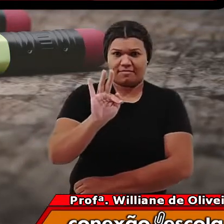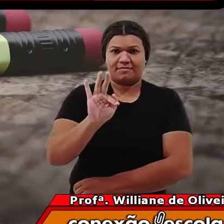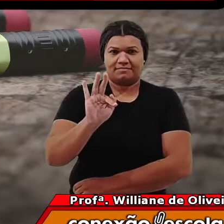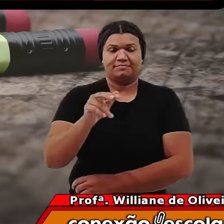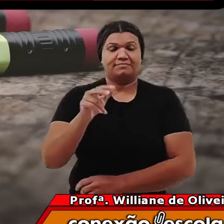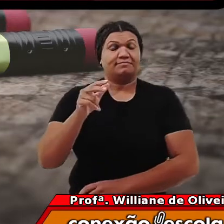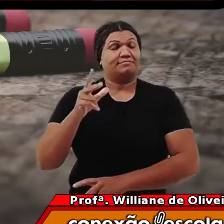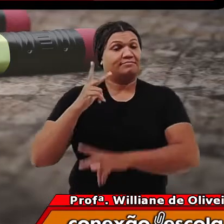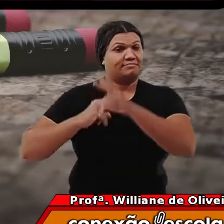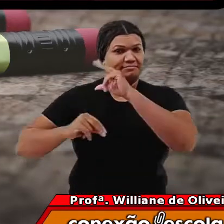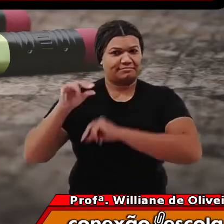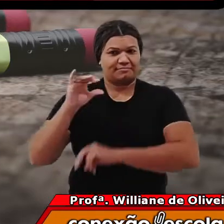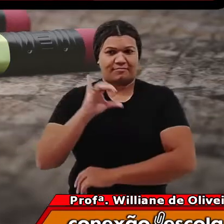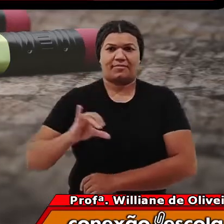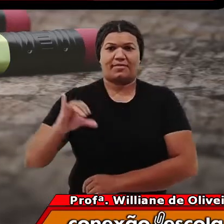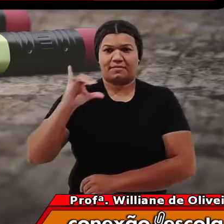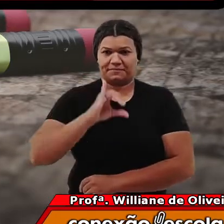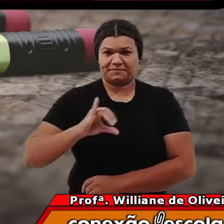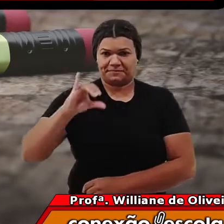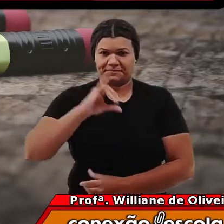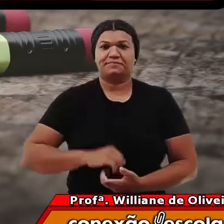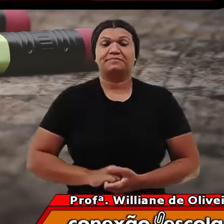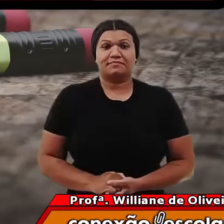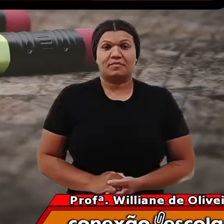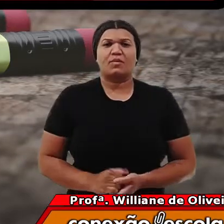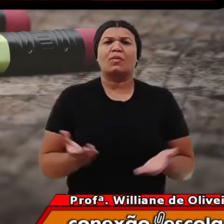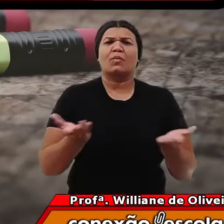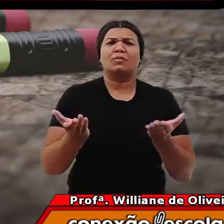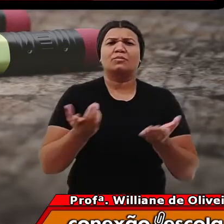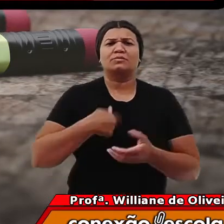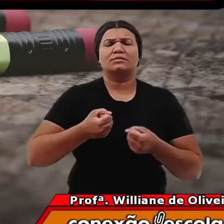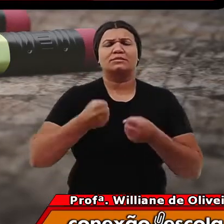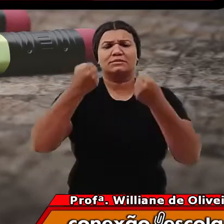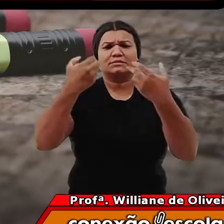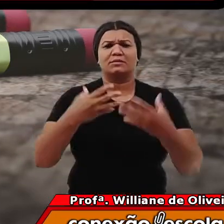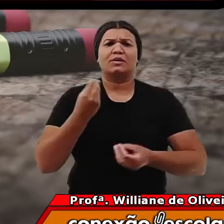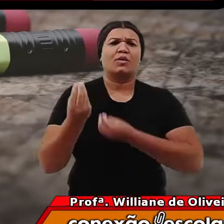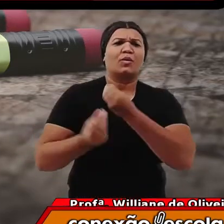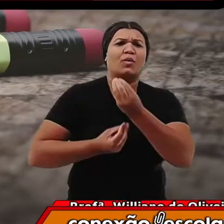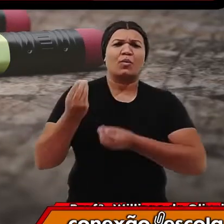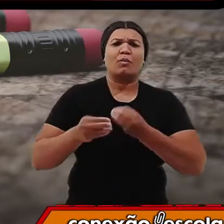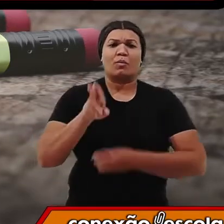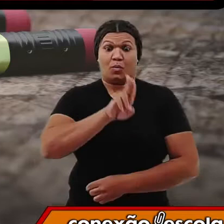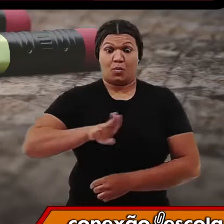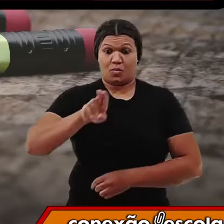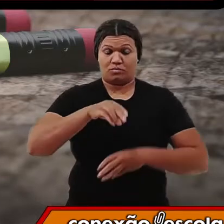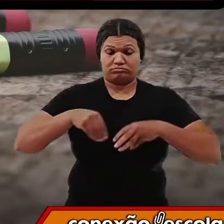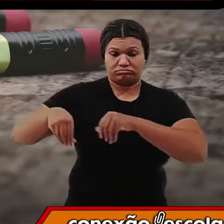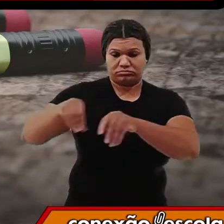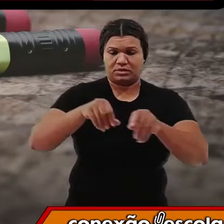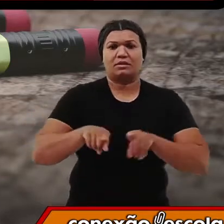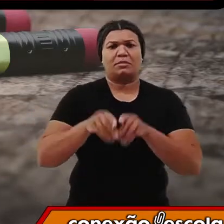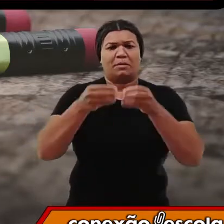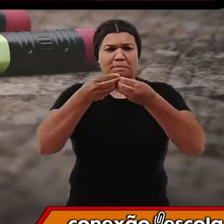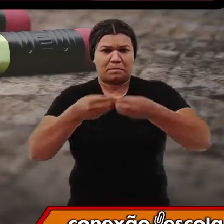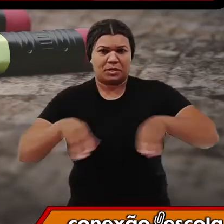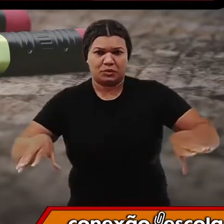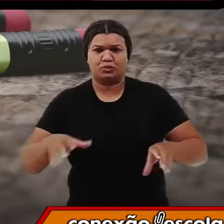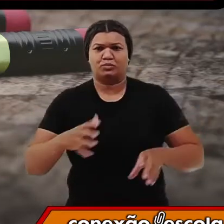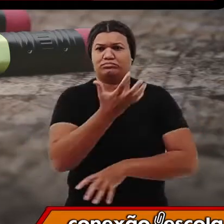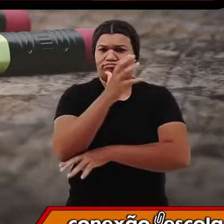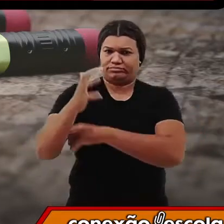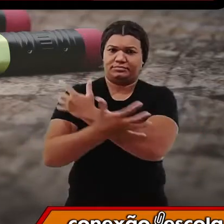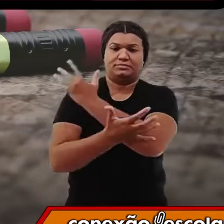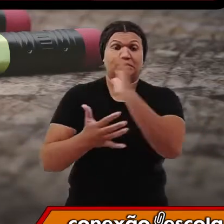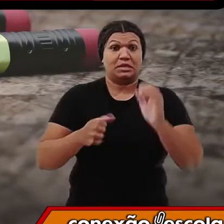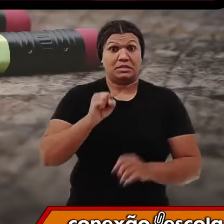adolescência. Nós vamos trocar uma ideia sobre o uso dos solos e os impactos ambientais. Caso você não faça